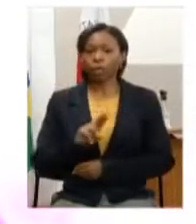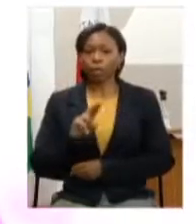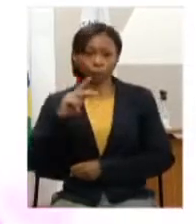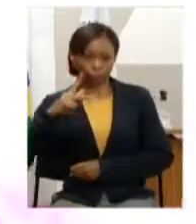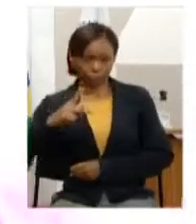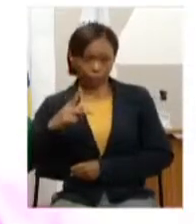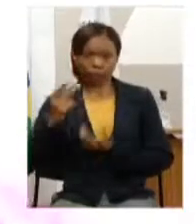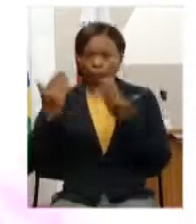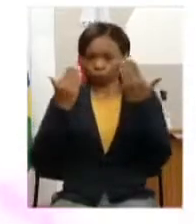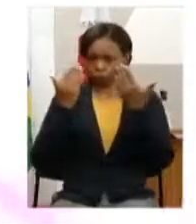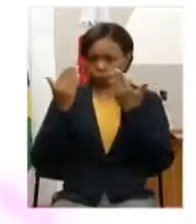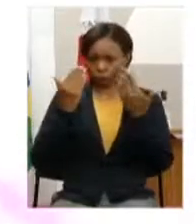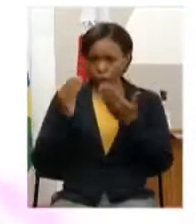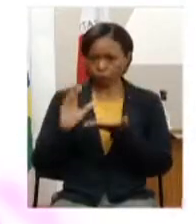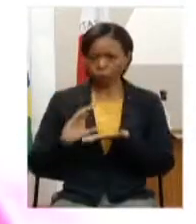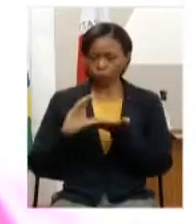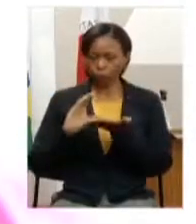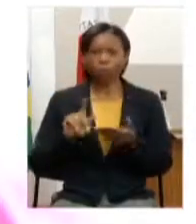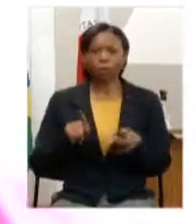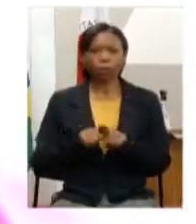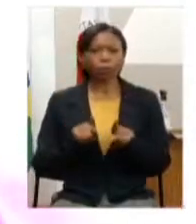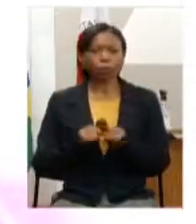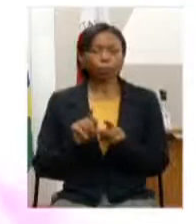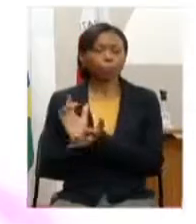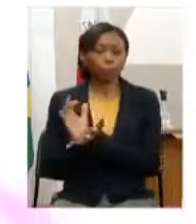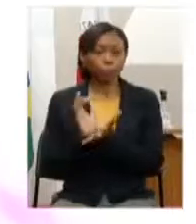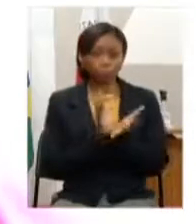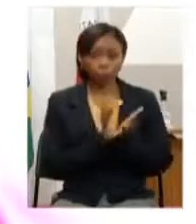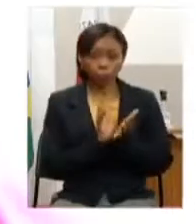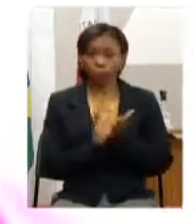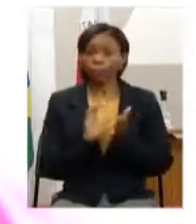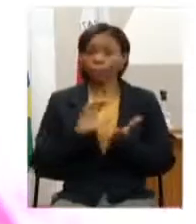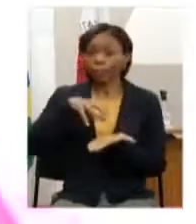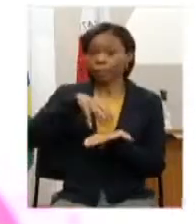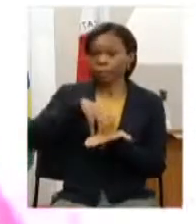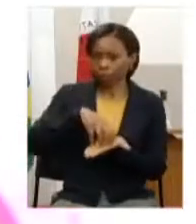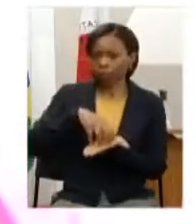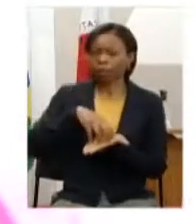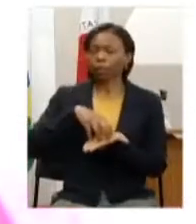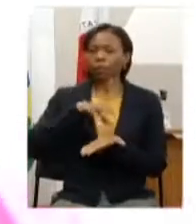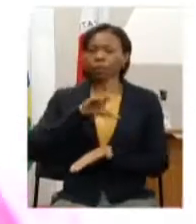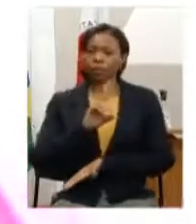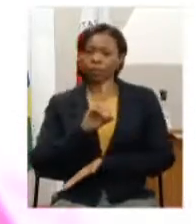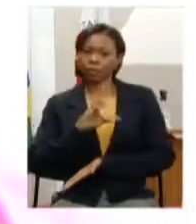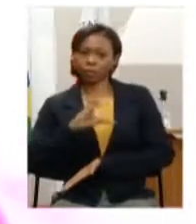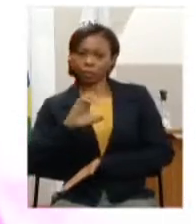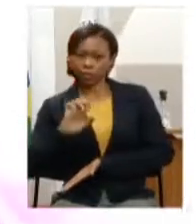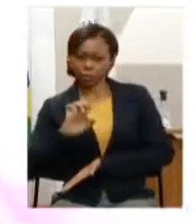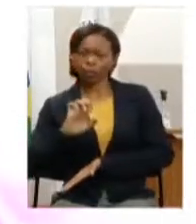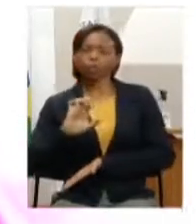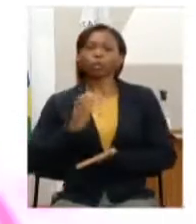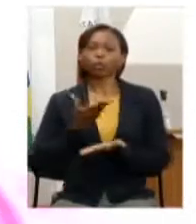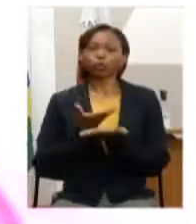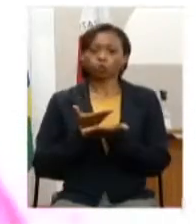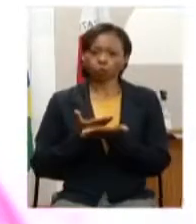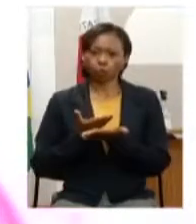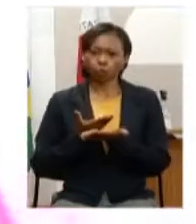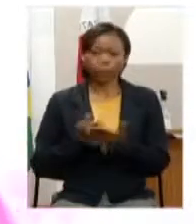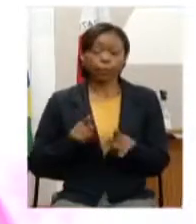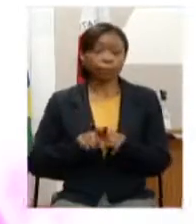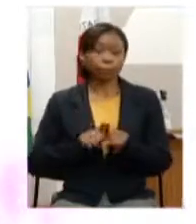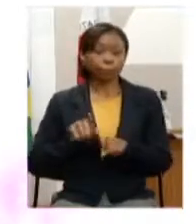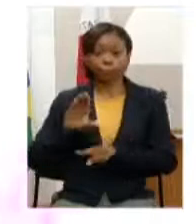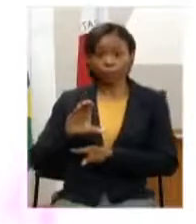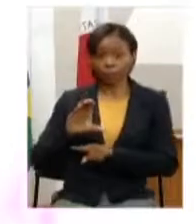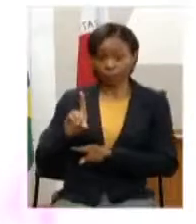CRPMG Diretório Central dos Estudantes DCE UENG Diretório Central dos Estudantes DCE